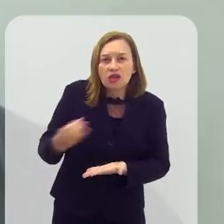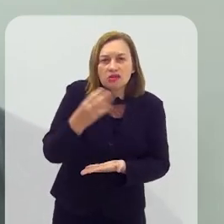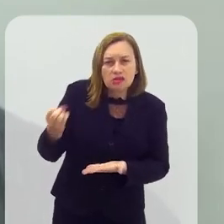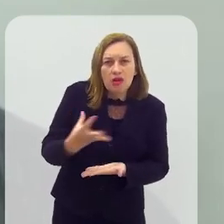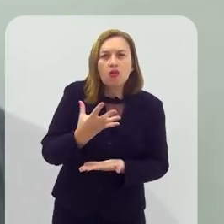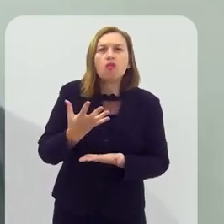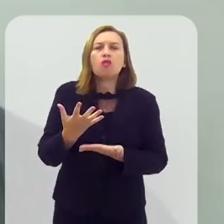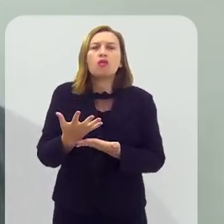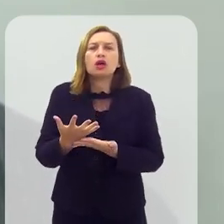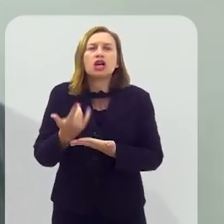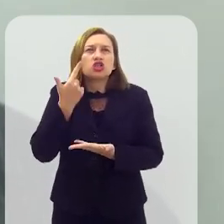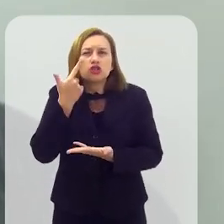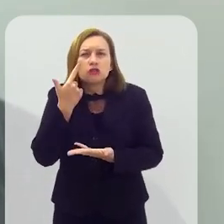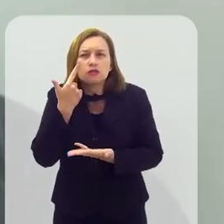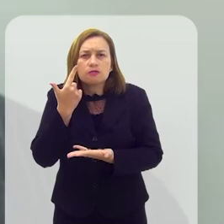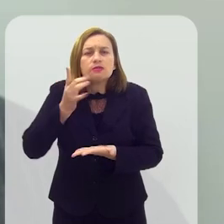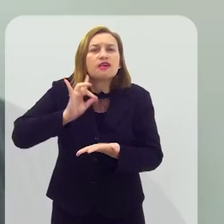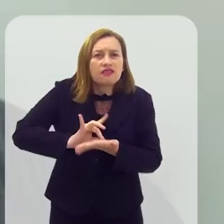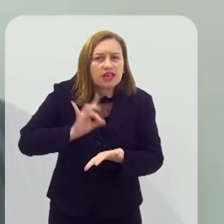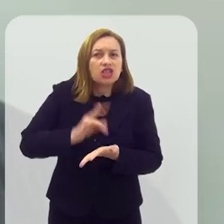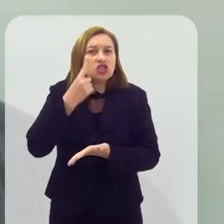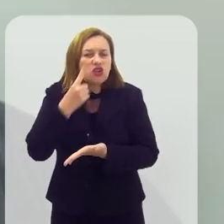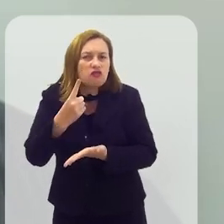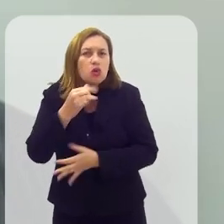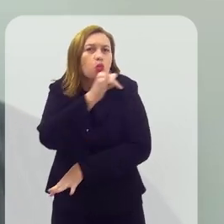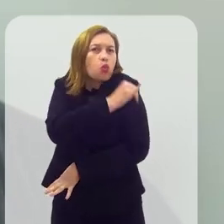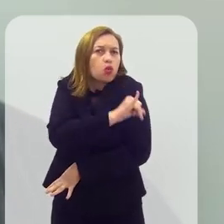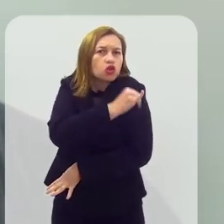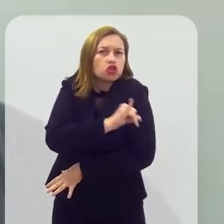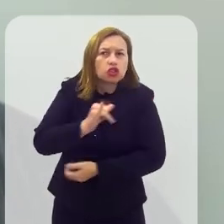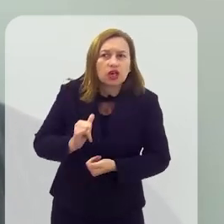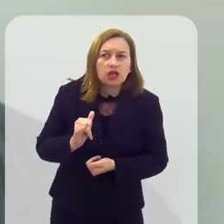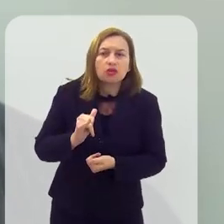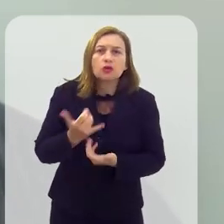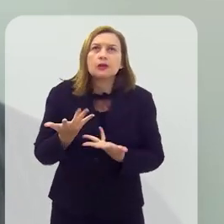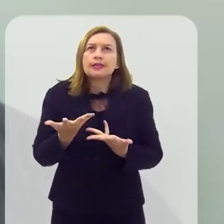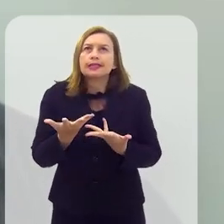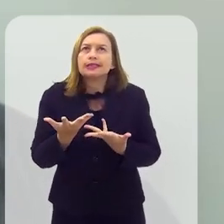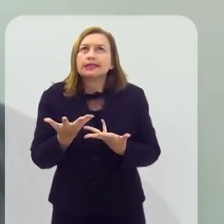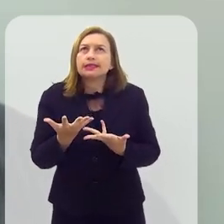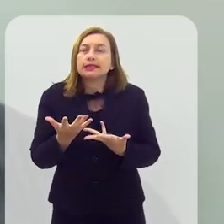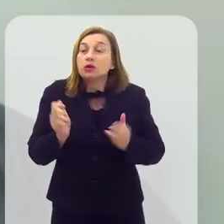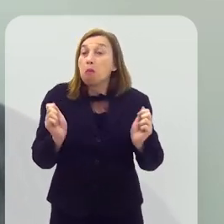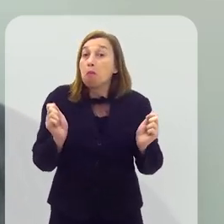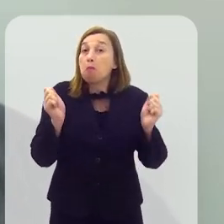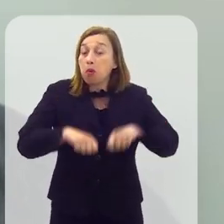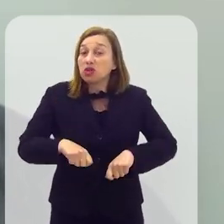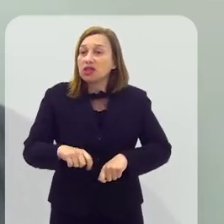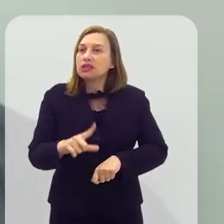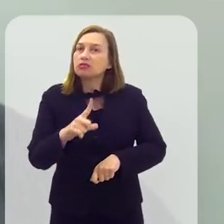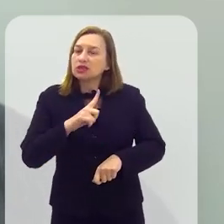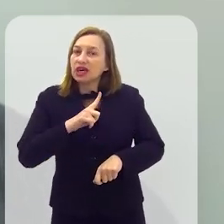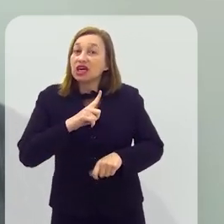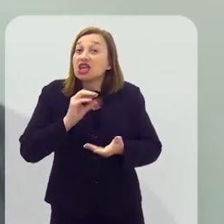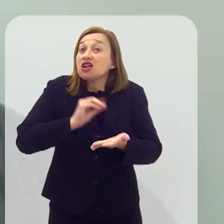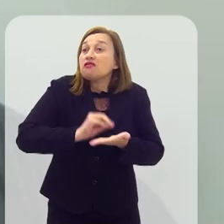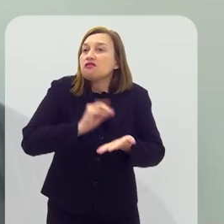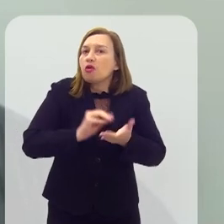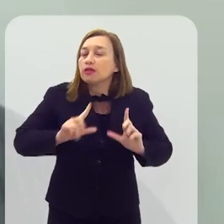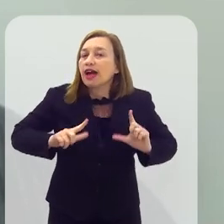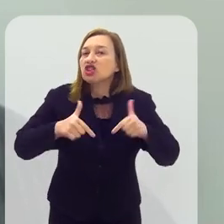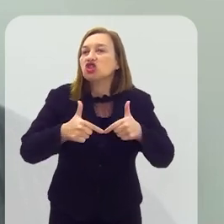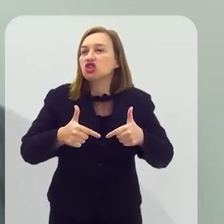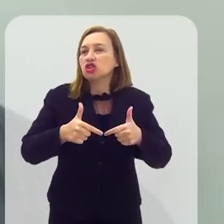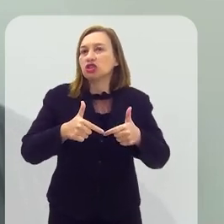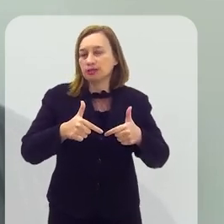inovação que são produzidos, a gente, na verdade, vê que o Rio de Janeiro tem uma espécie de um potencial que não está